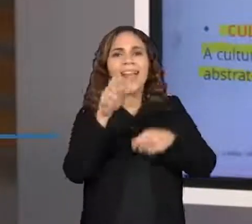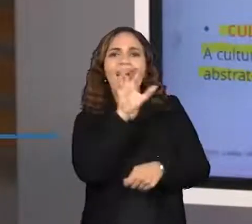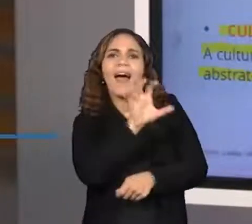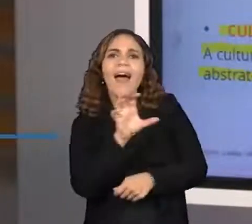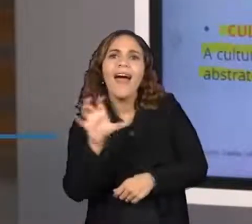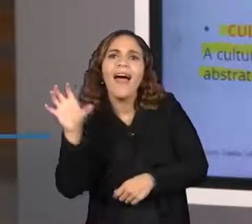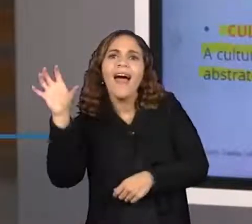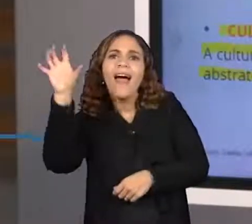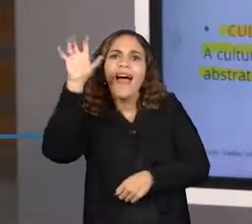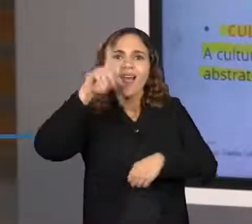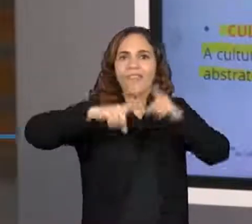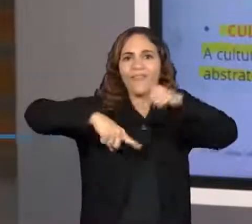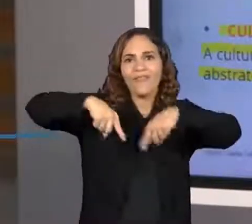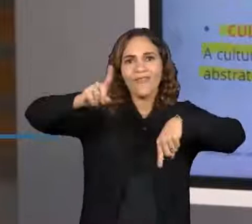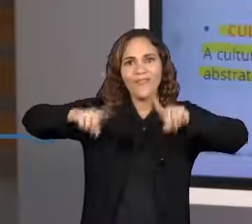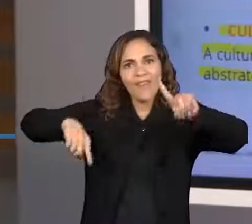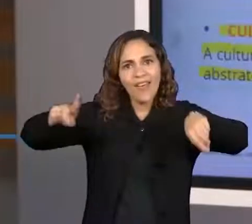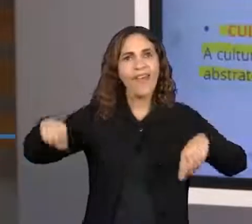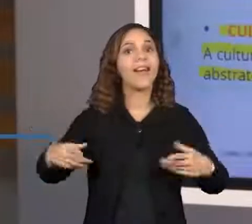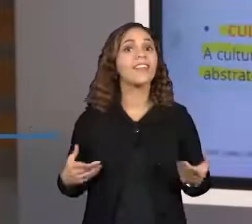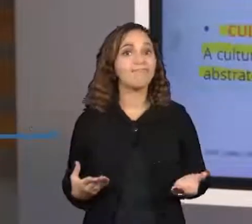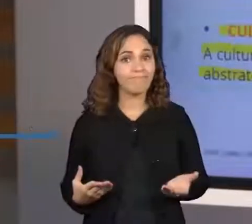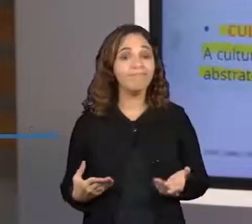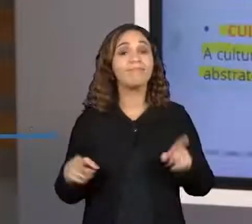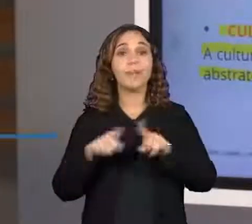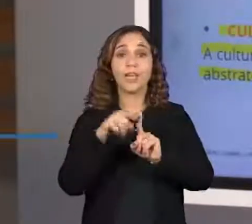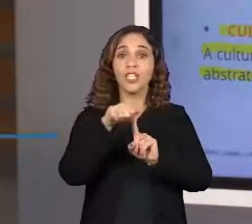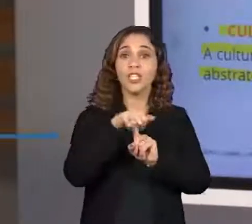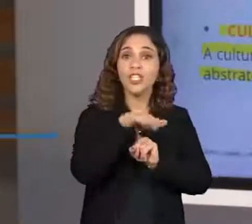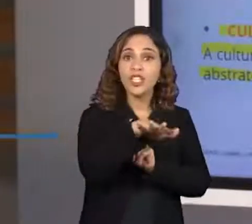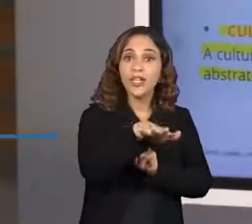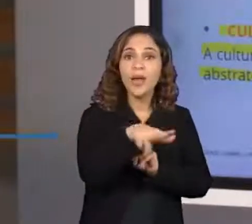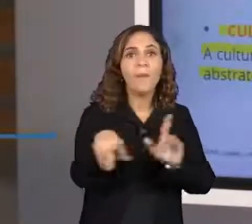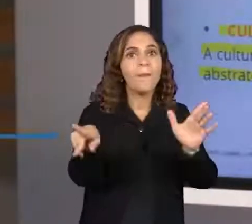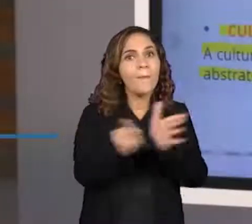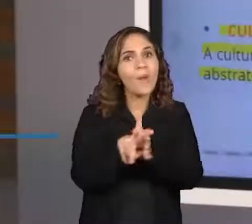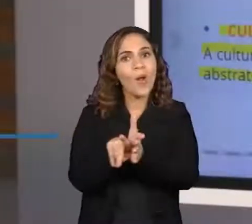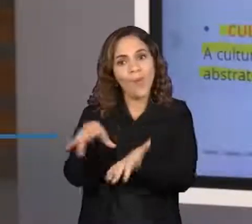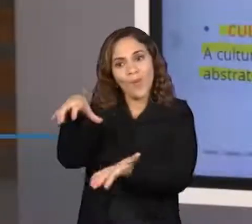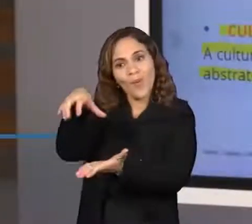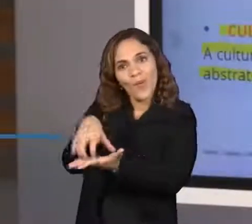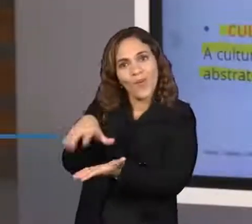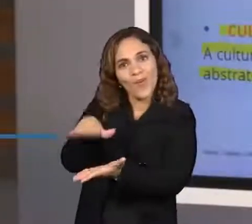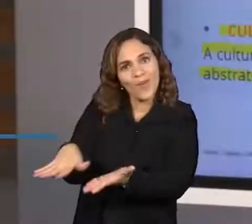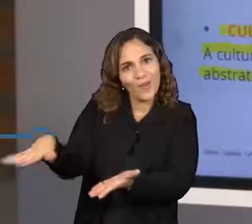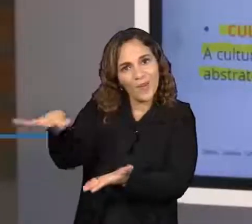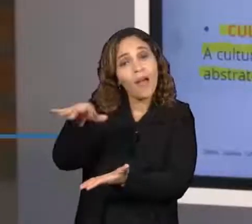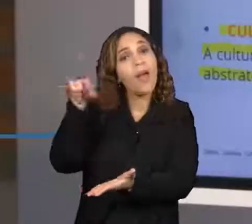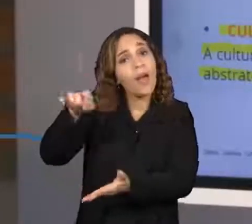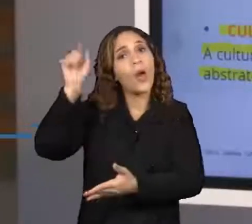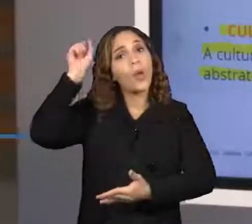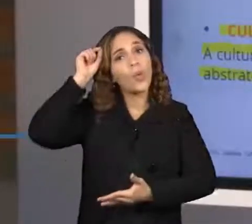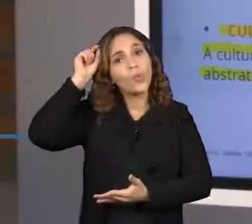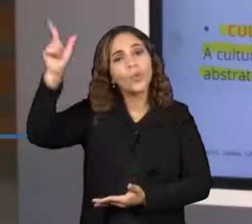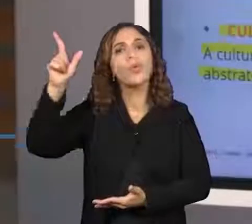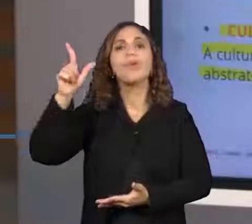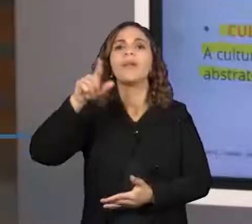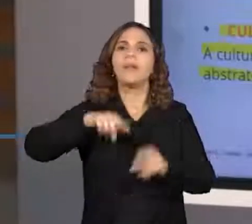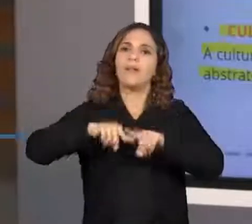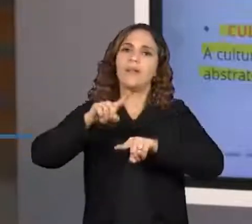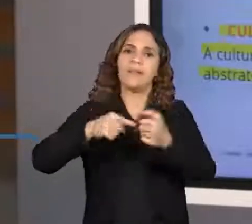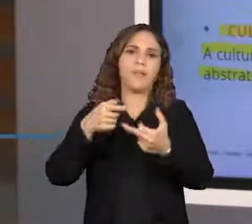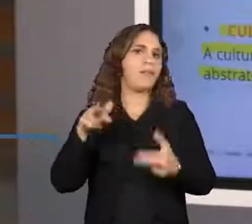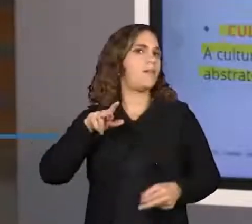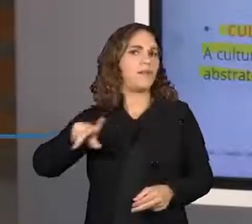Ou, as gírias regional daquele lugar. São todas culturas imateriais. Eu não